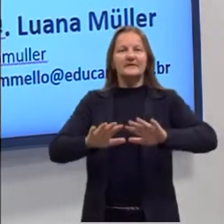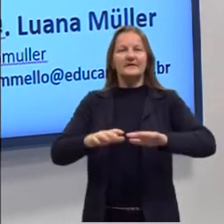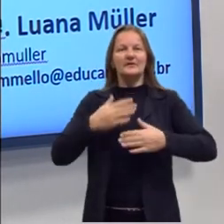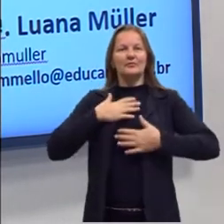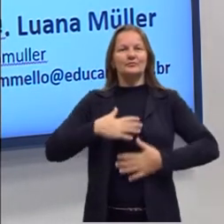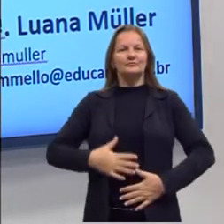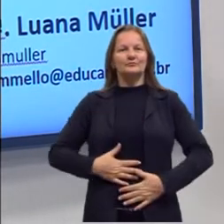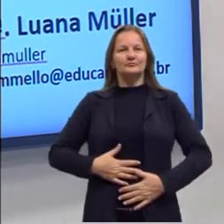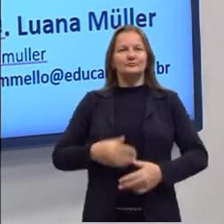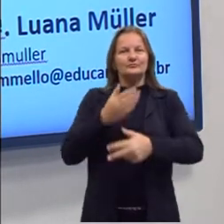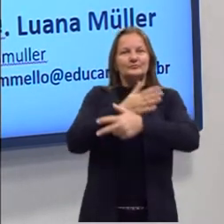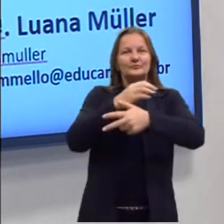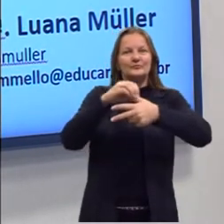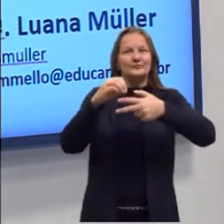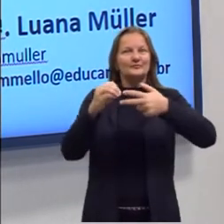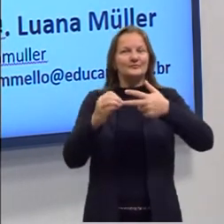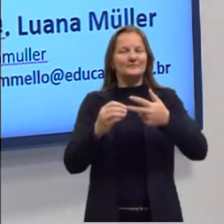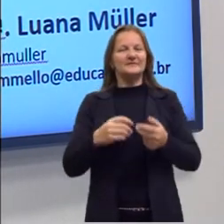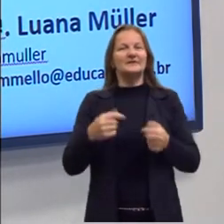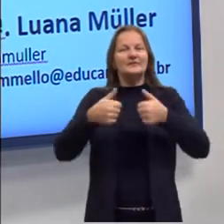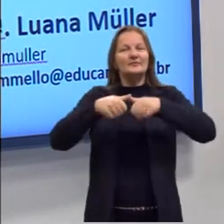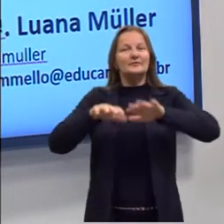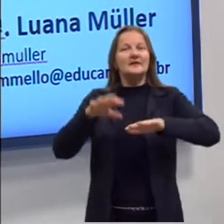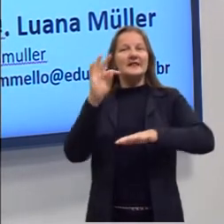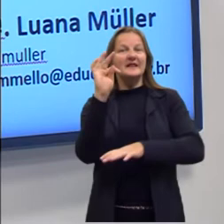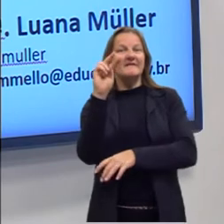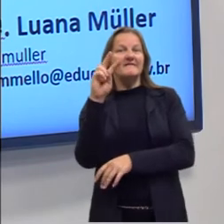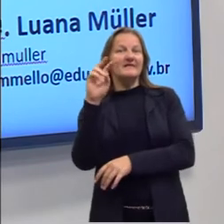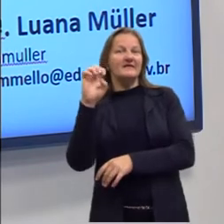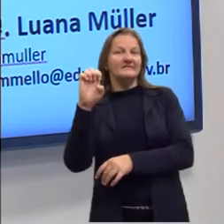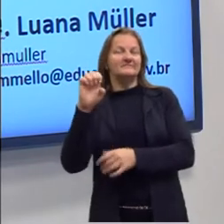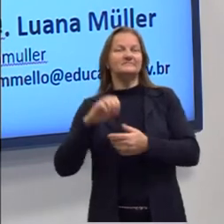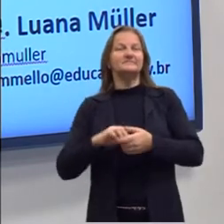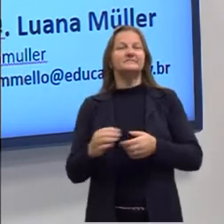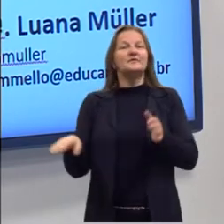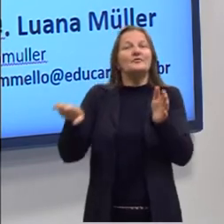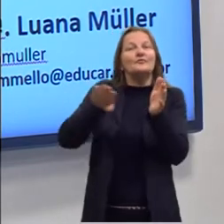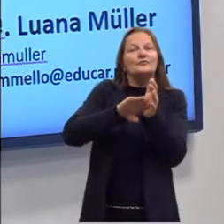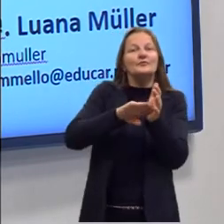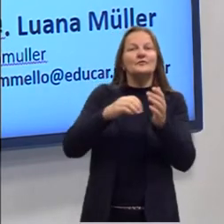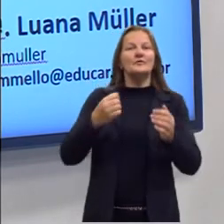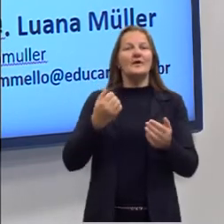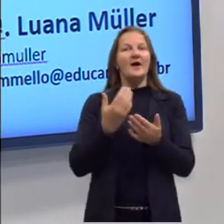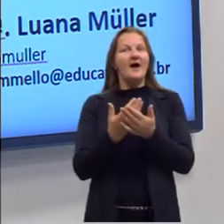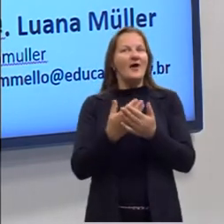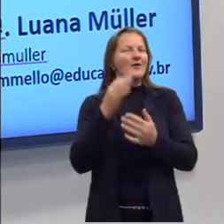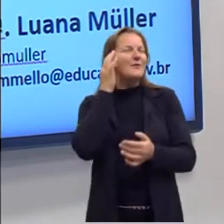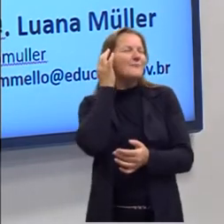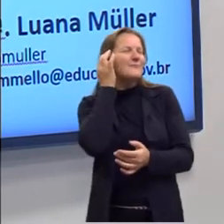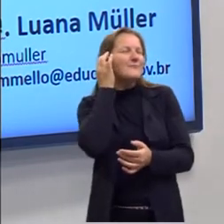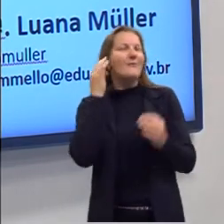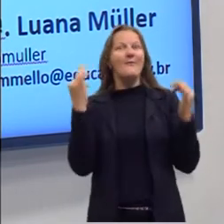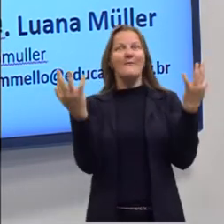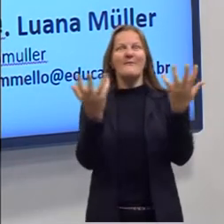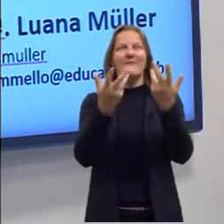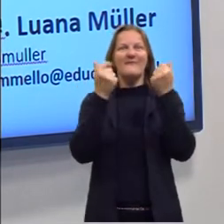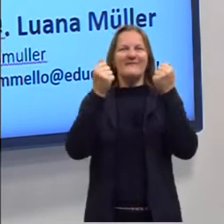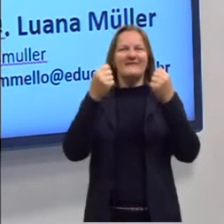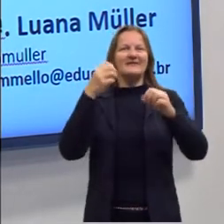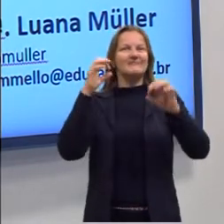camiseta do projeto no estúdio da TVE para chegar, então, na nossa aula maravilhosa desse componente